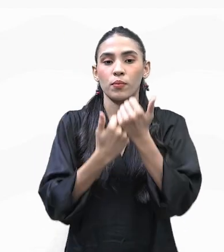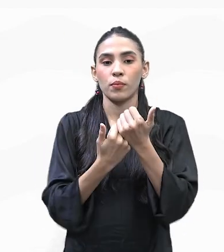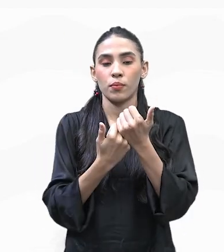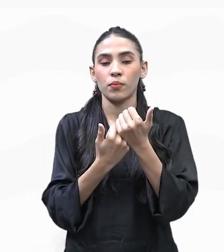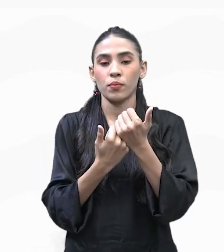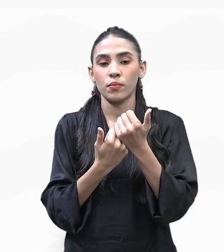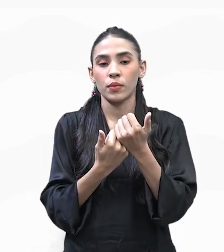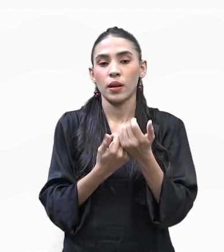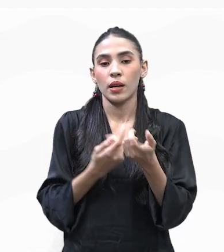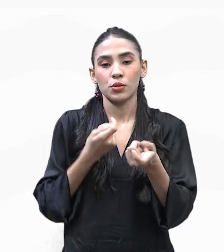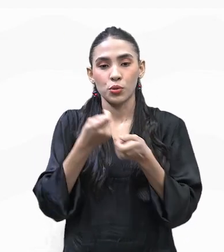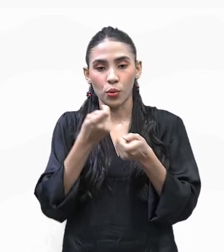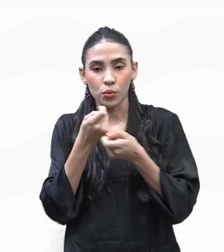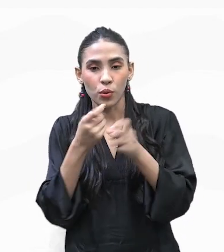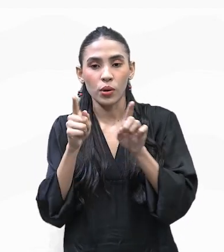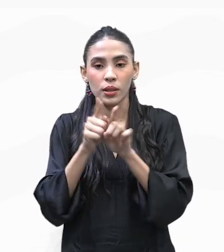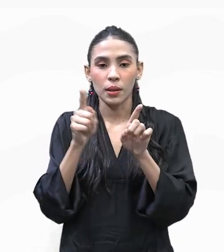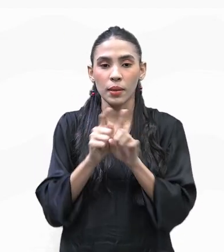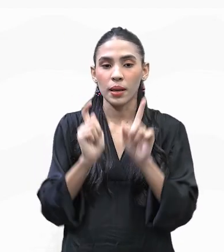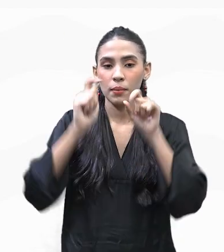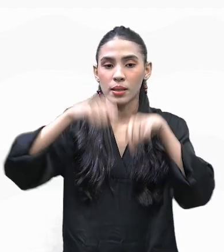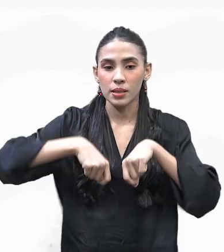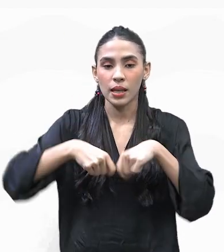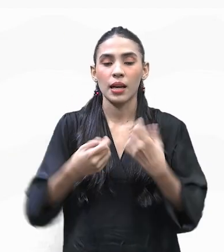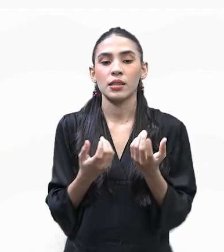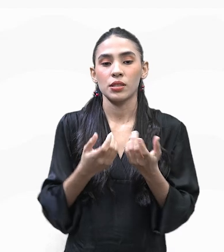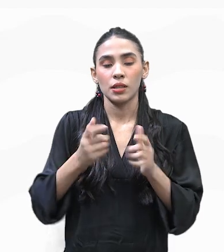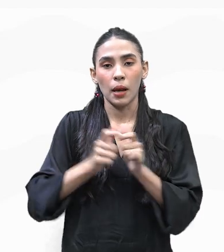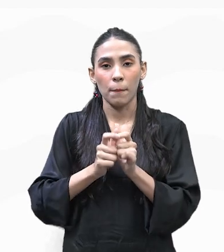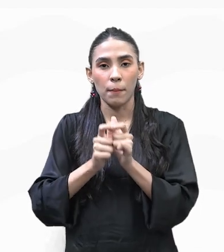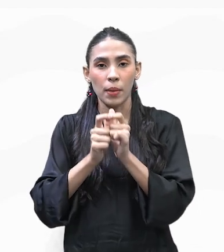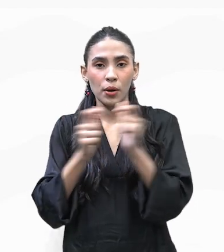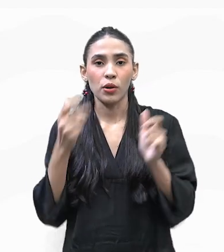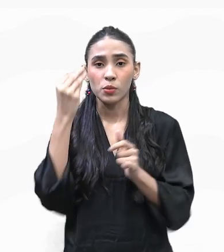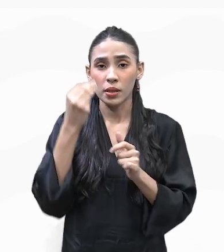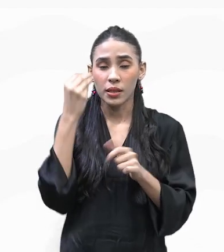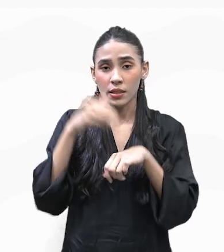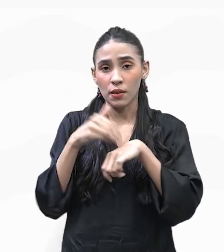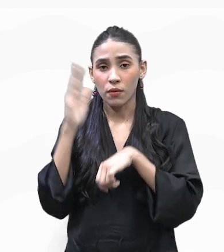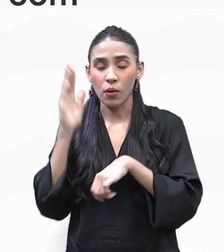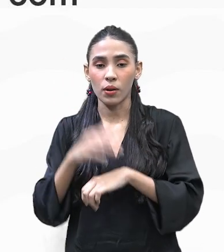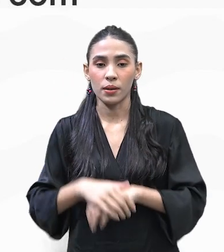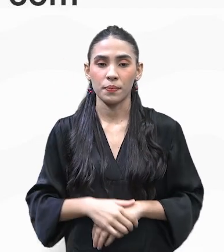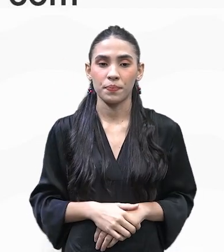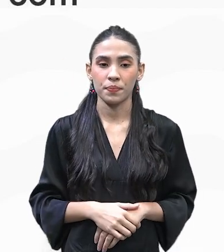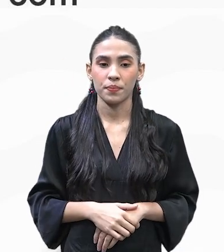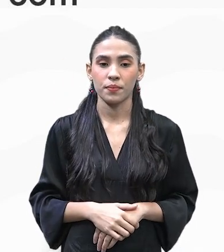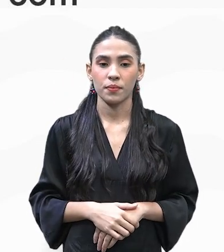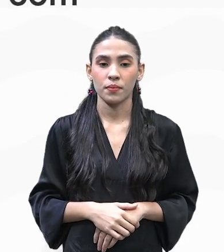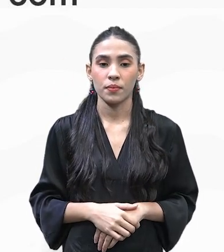poder de negociação e a capacidade de acesso a mercados maiores. Continuando.